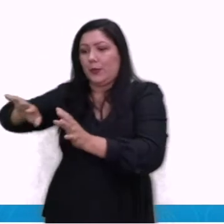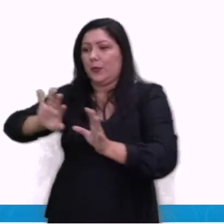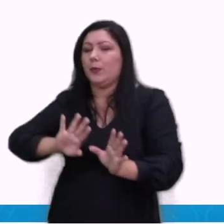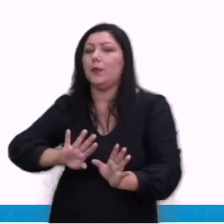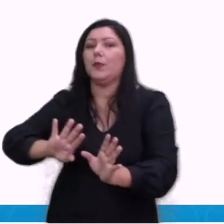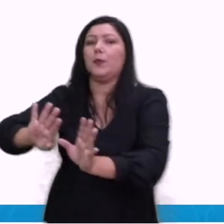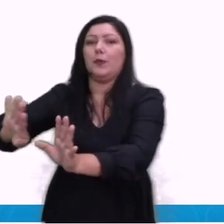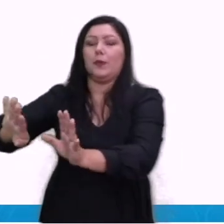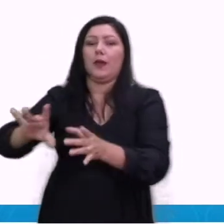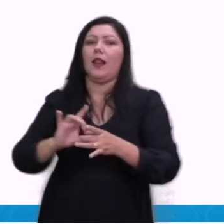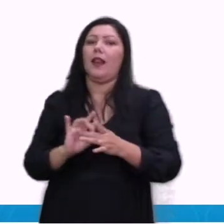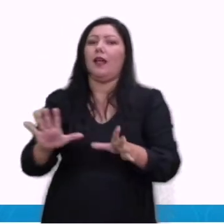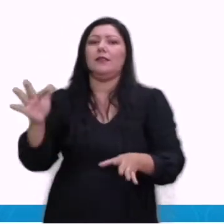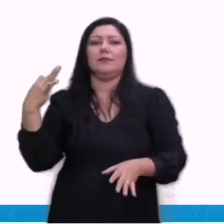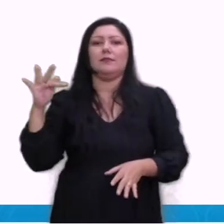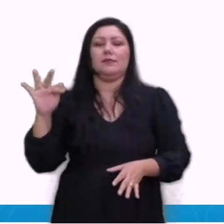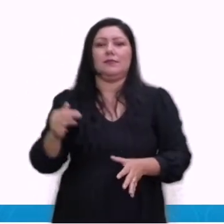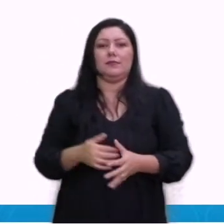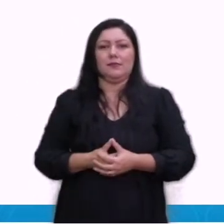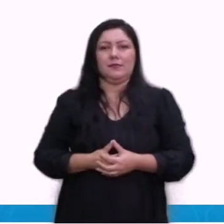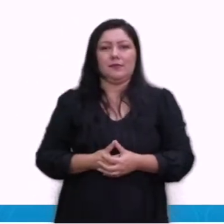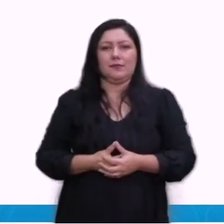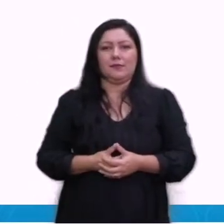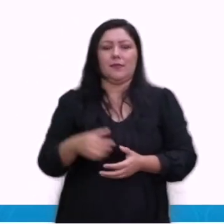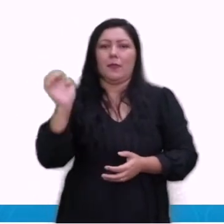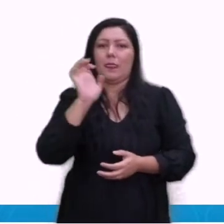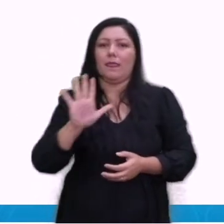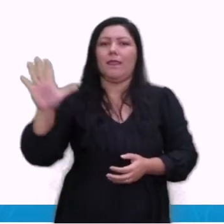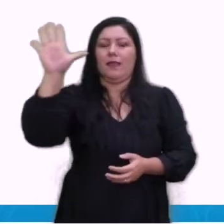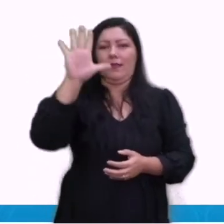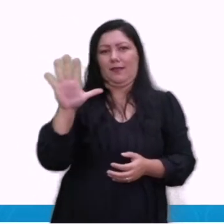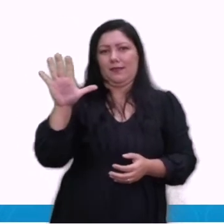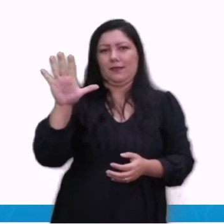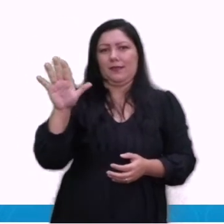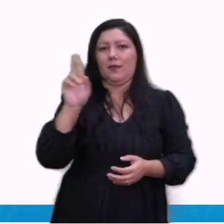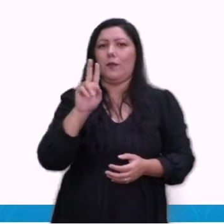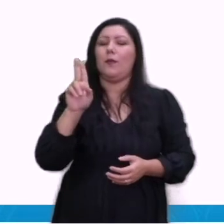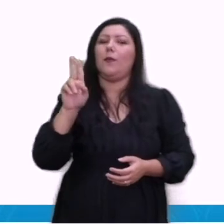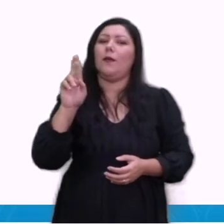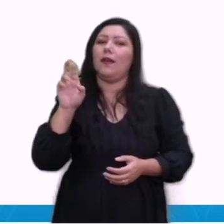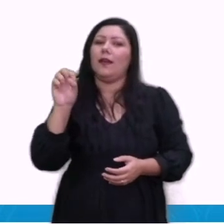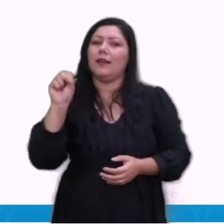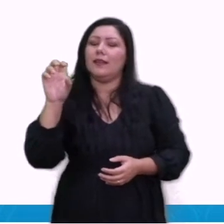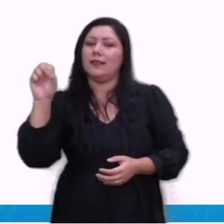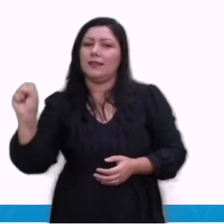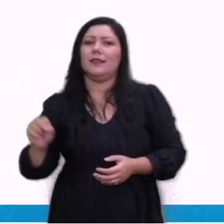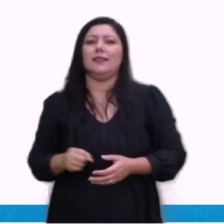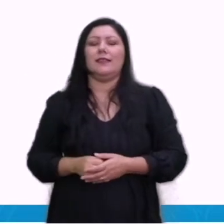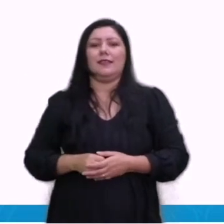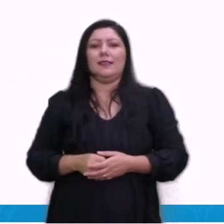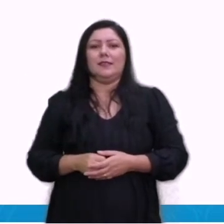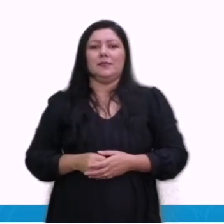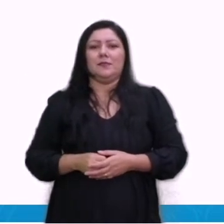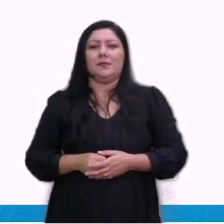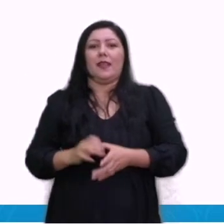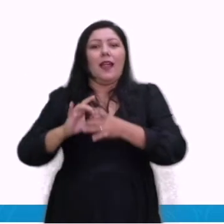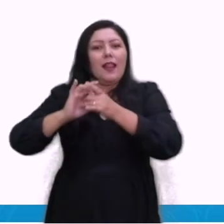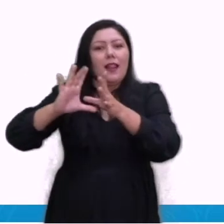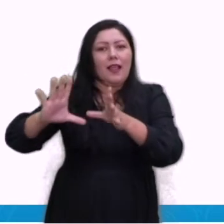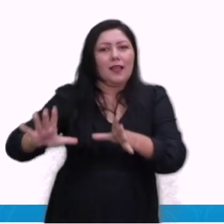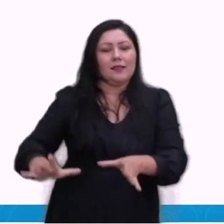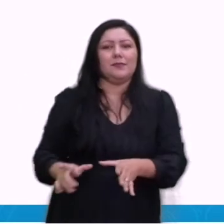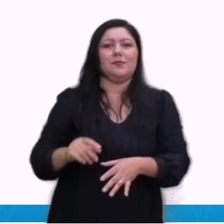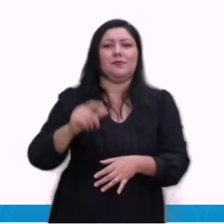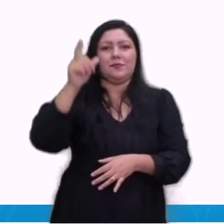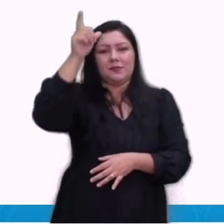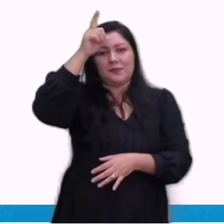Ainda na Europa, o exército soviético liberta a Polônia em janeiro de 1945. Conquista a Alemanha e